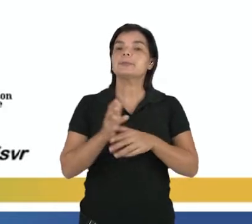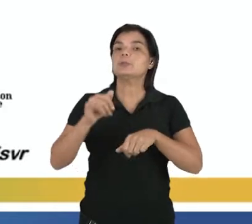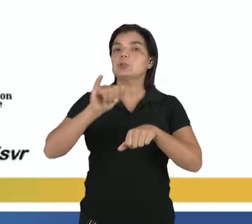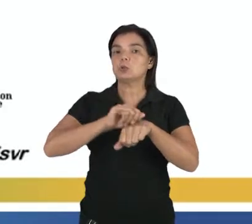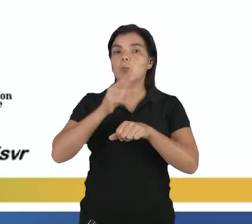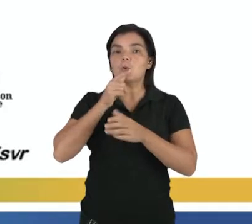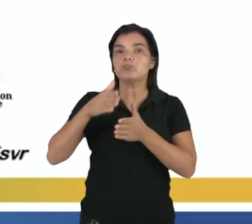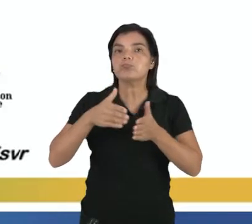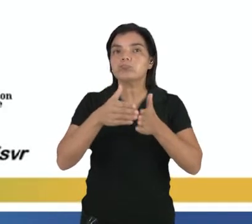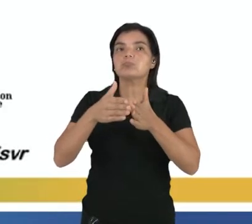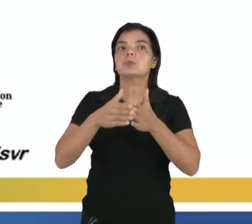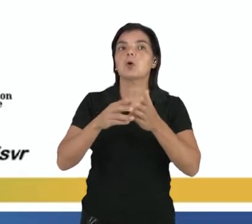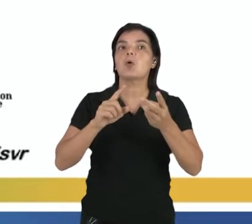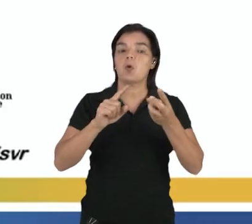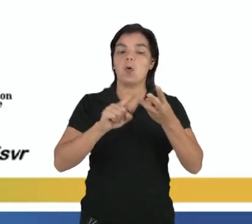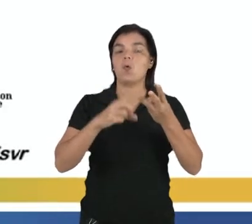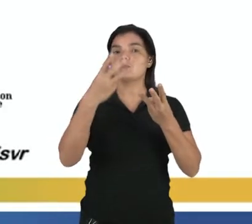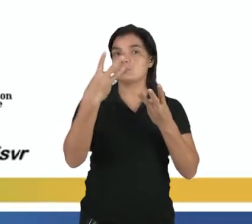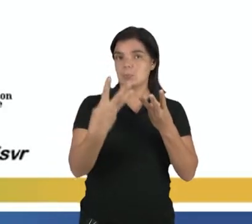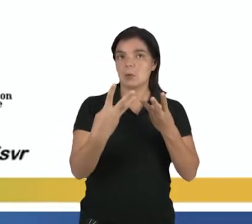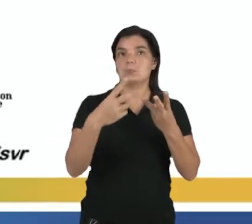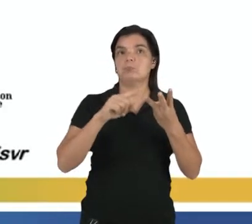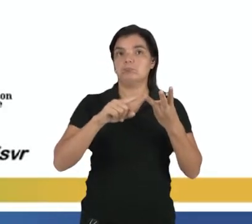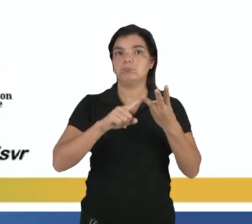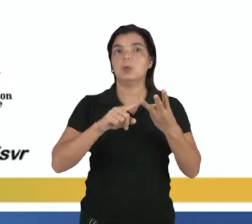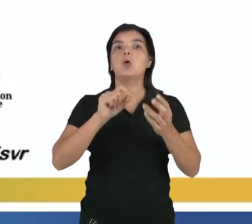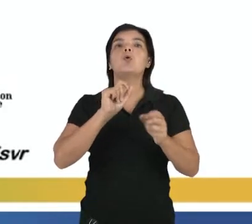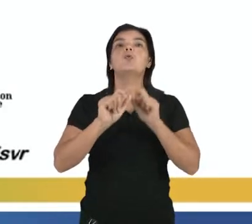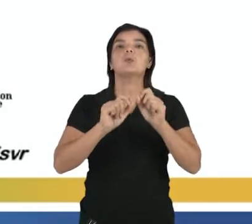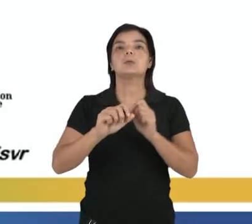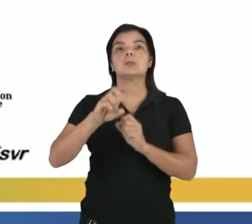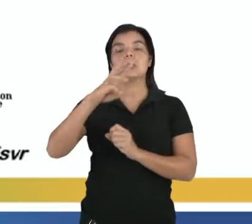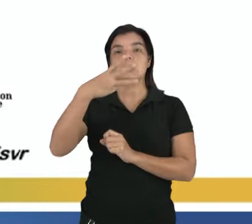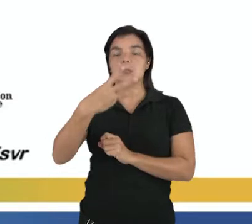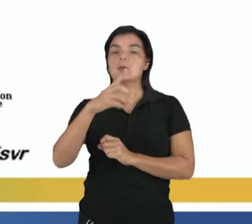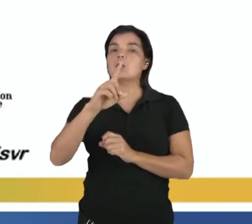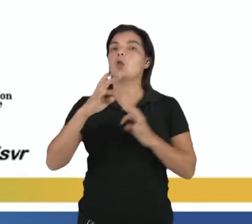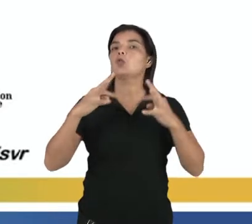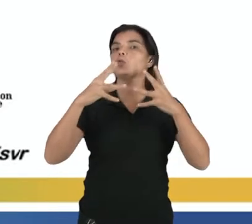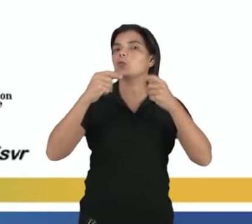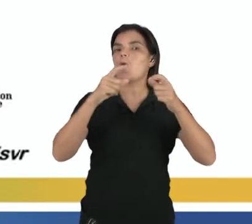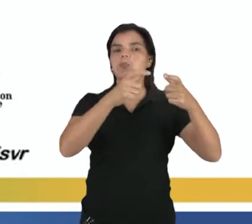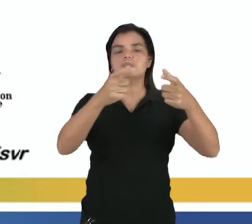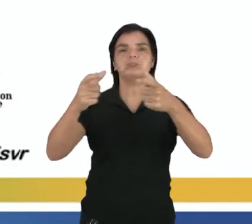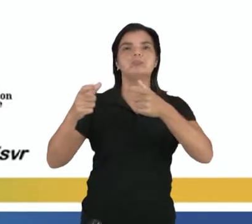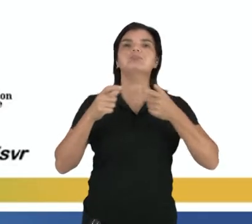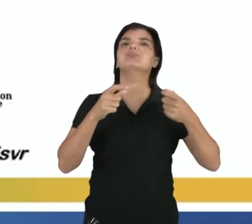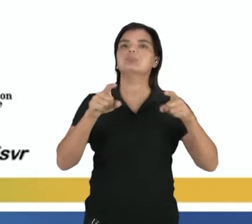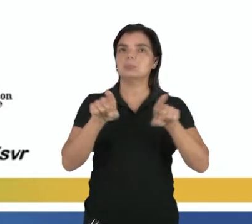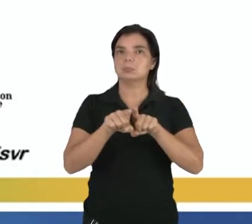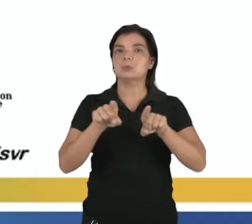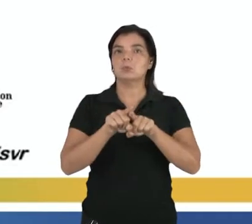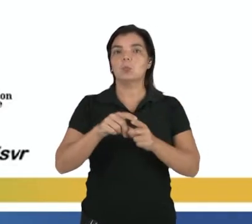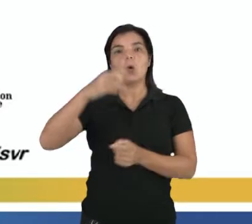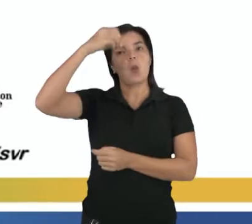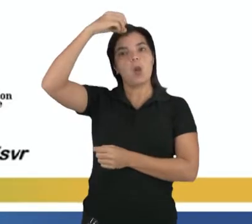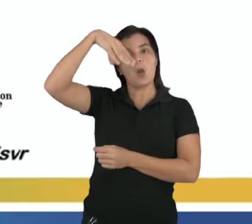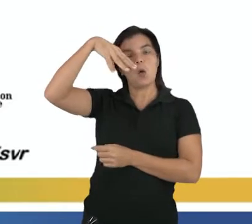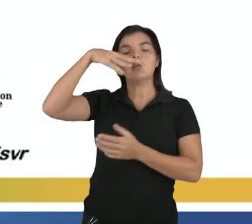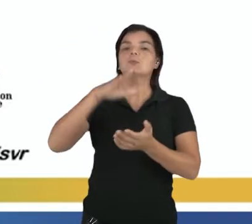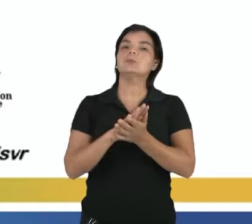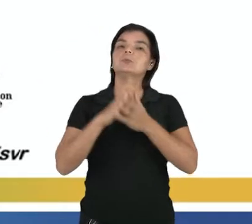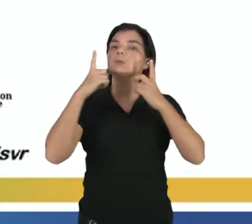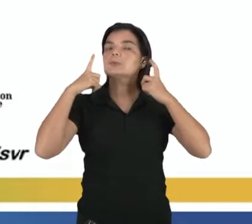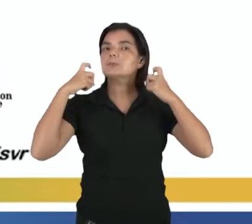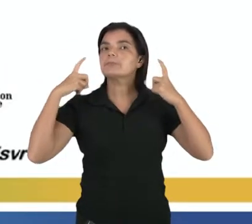um lago. Ou tridimensionais, que são aquelas que se propagam em todas as dimensões, né, como a luz e